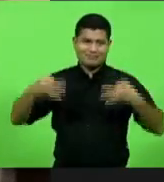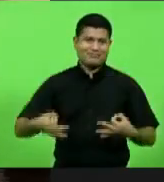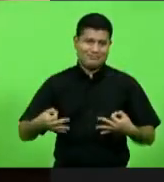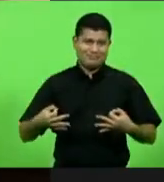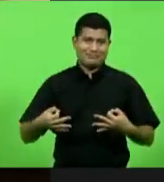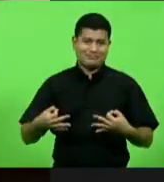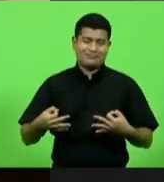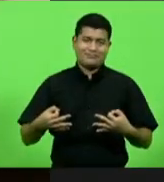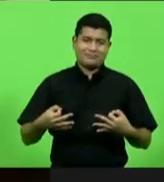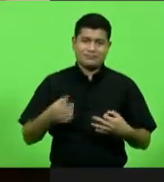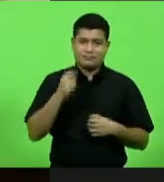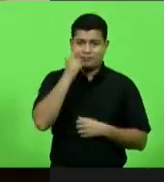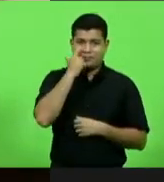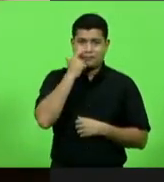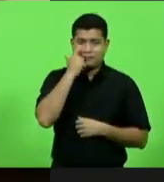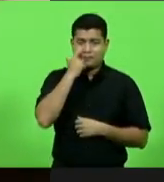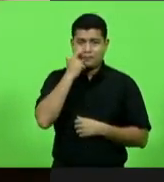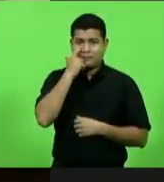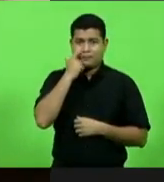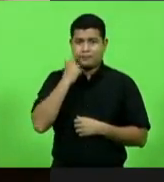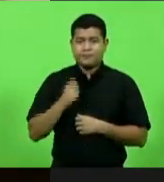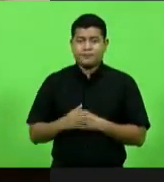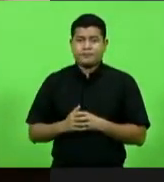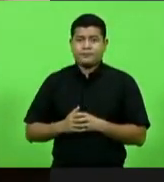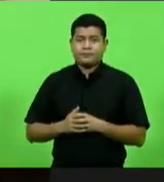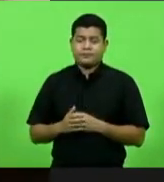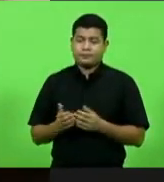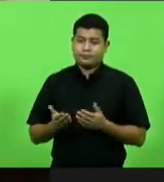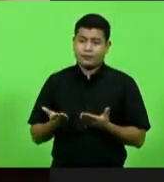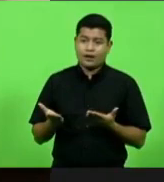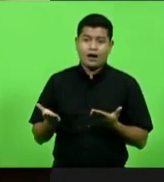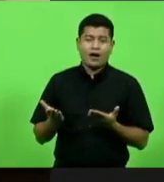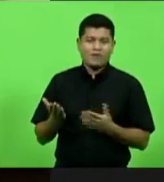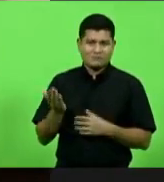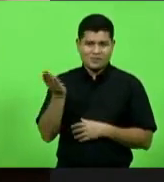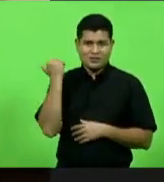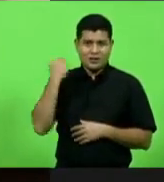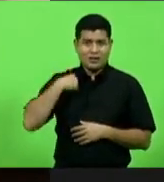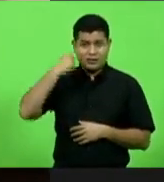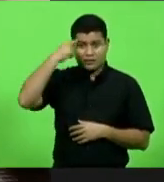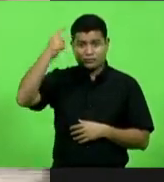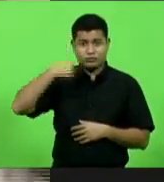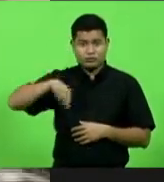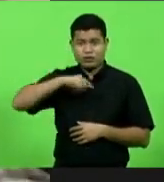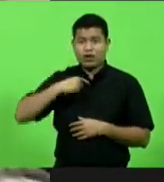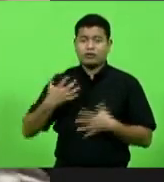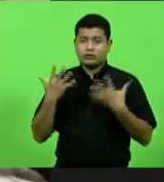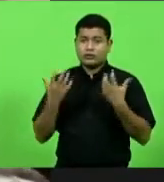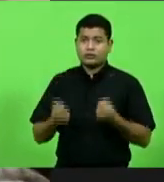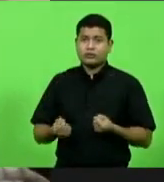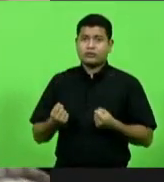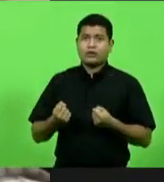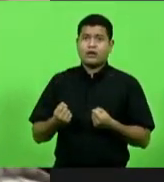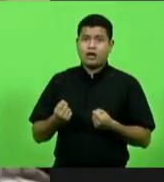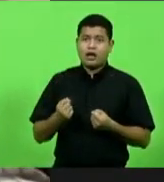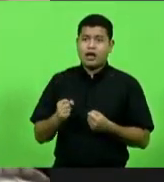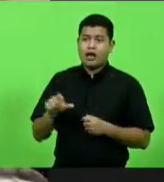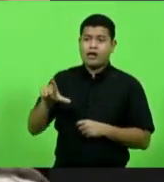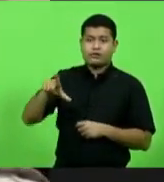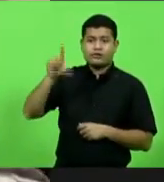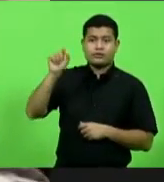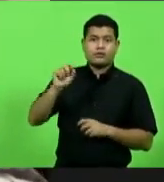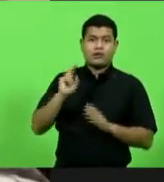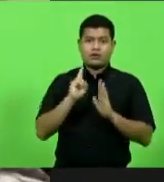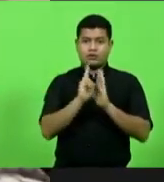Naquele momento, senhores deputados, a gente permitiu a nomeação de um relator na CCJ,